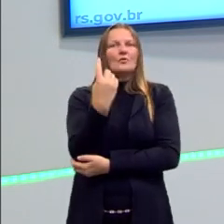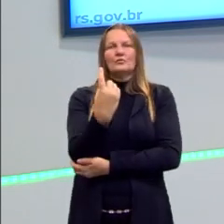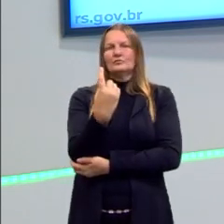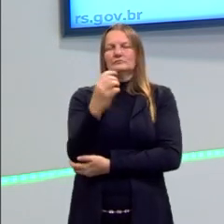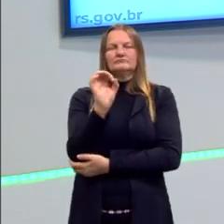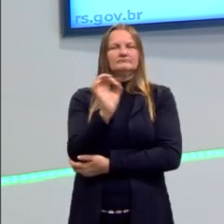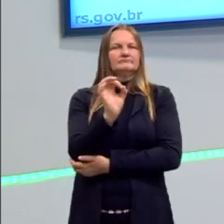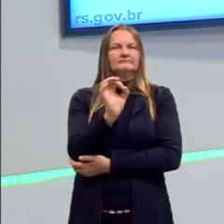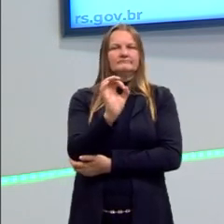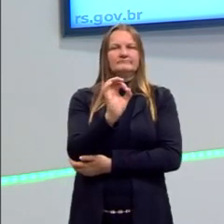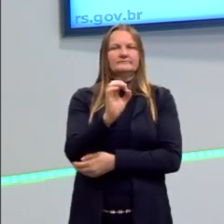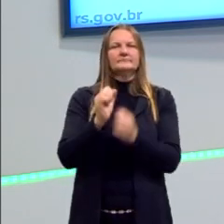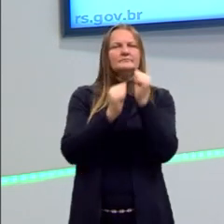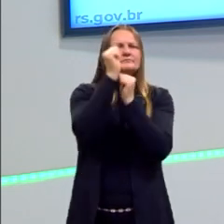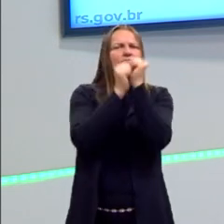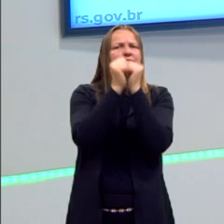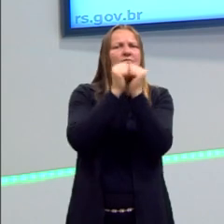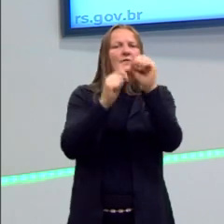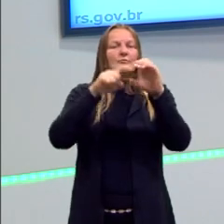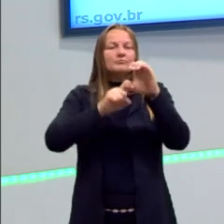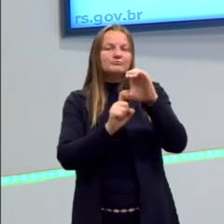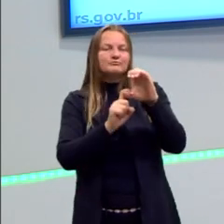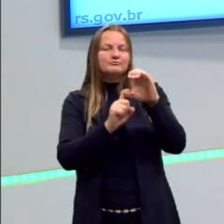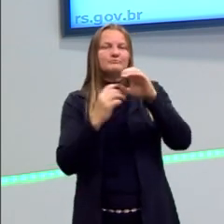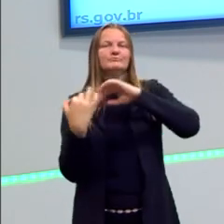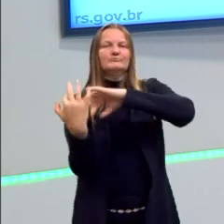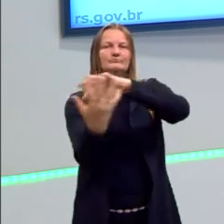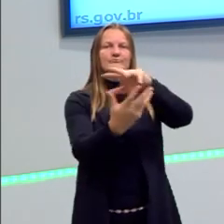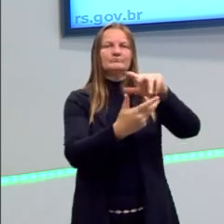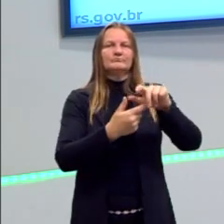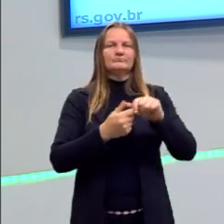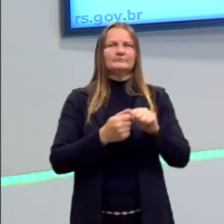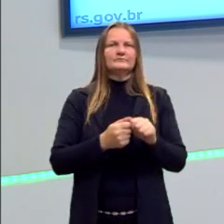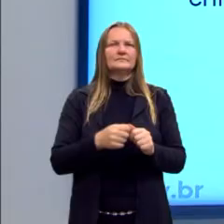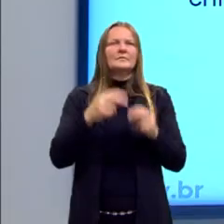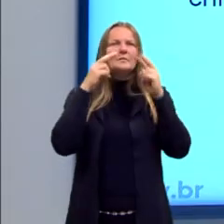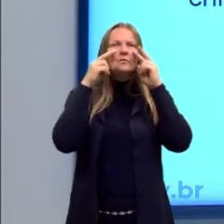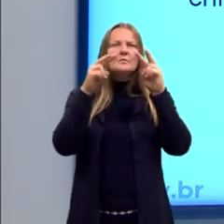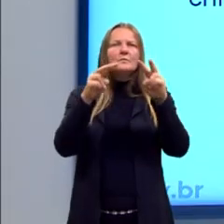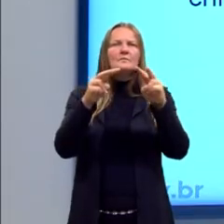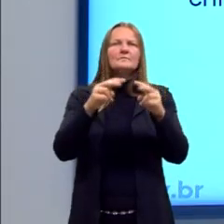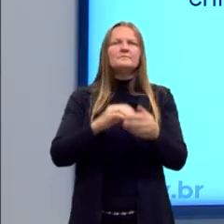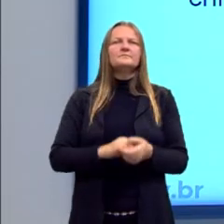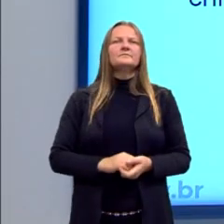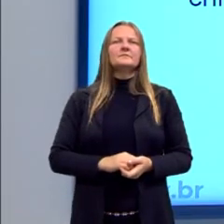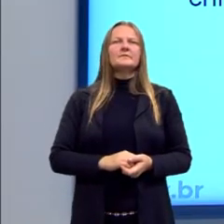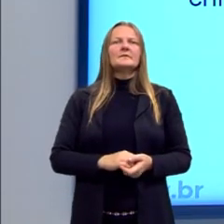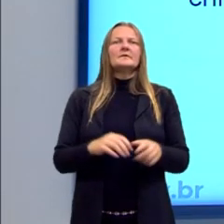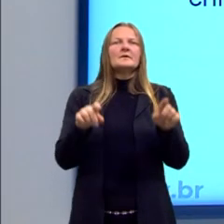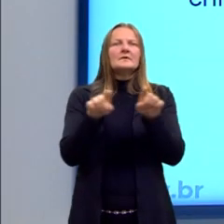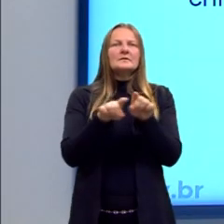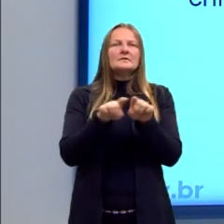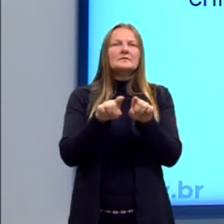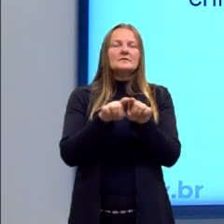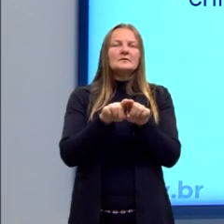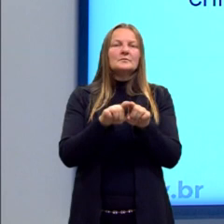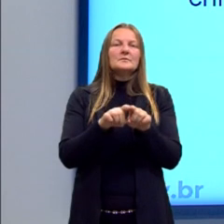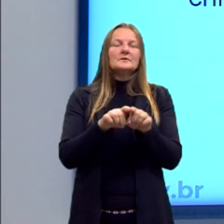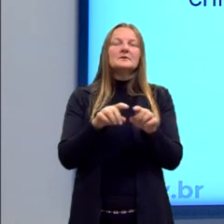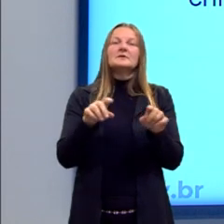industrialização do país é ser dependente das multinacionais. Olha só, né? A globalização também, como nós citamos antes,